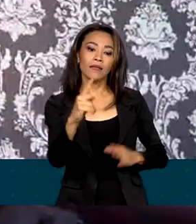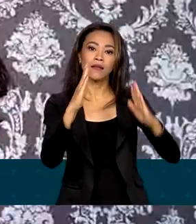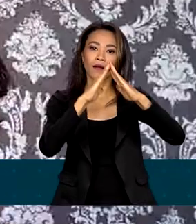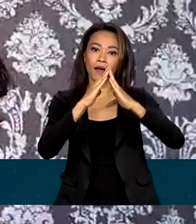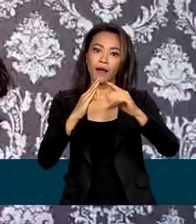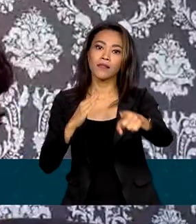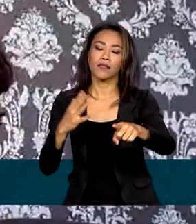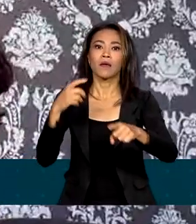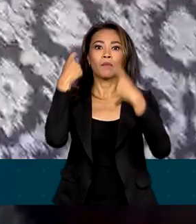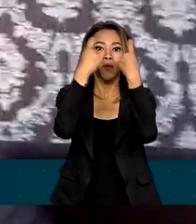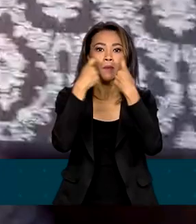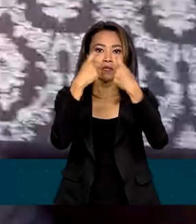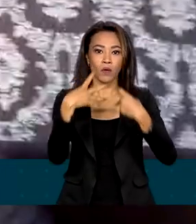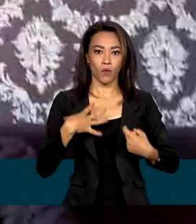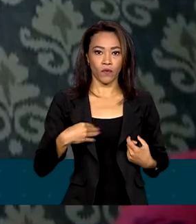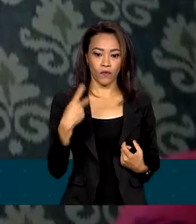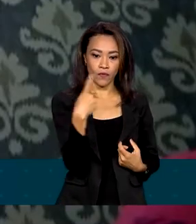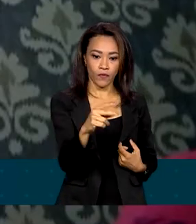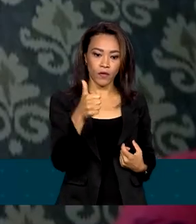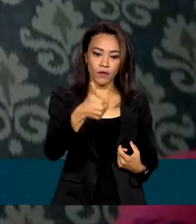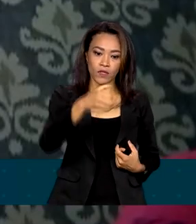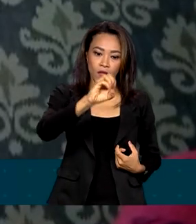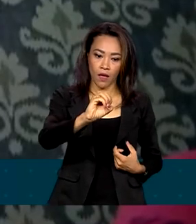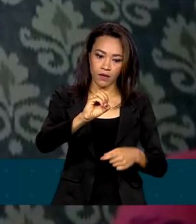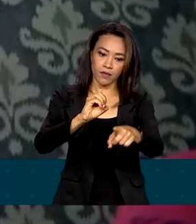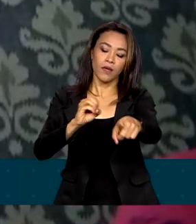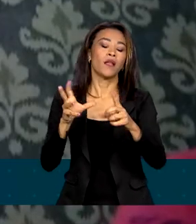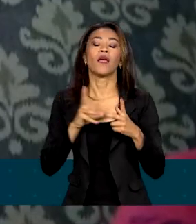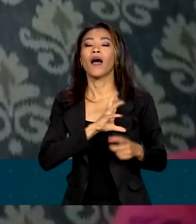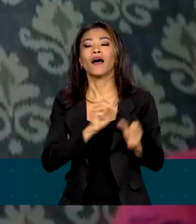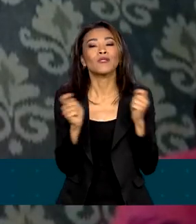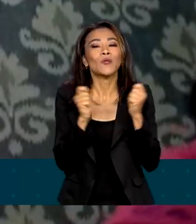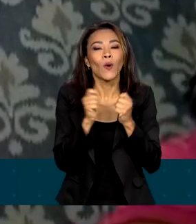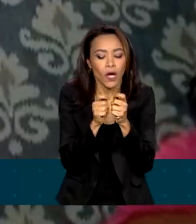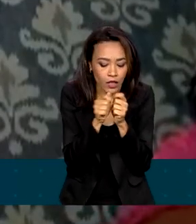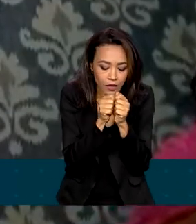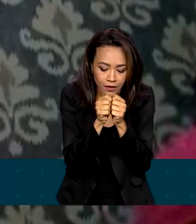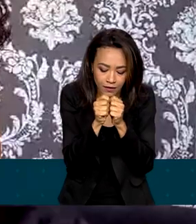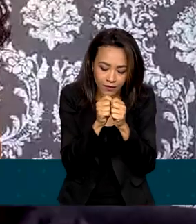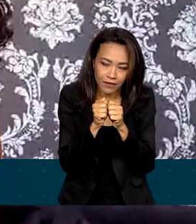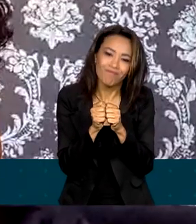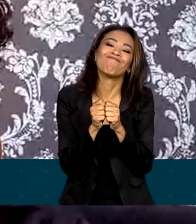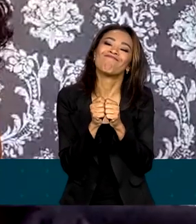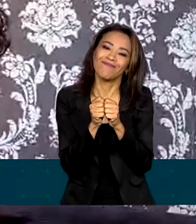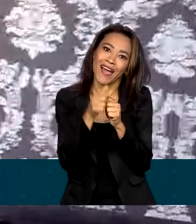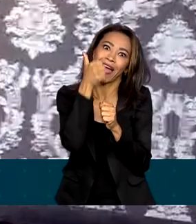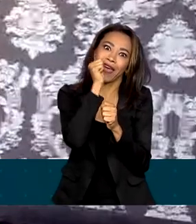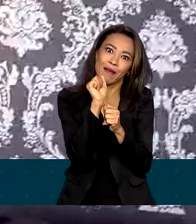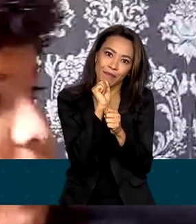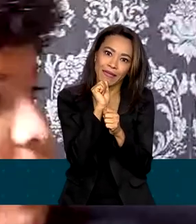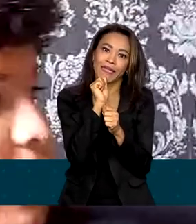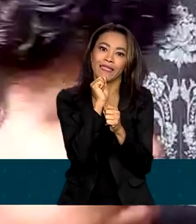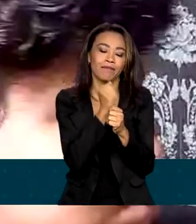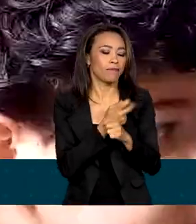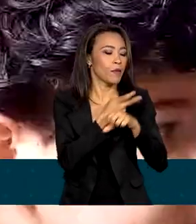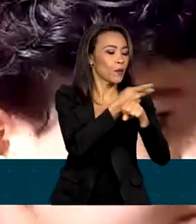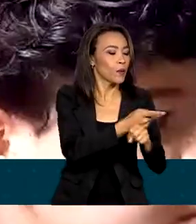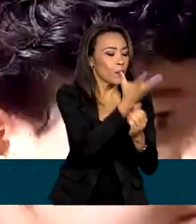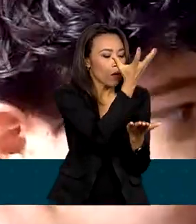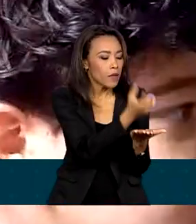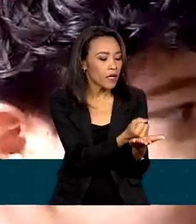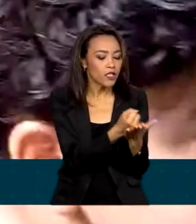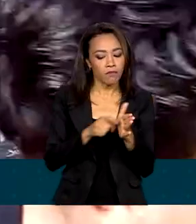é com o filho Matheus, de 10 anos. Ele adora os joguinhos online. Neste caso, a mãe recorre a um aplicativo que